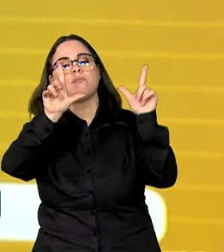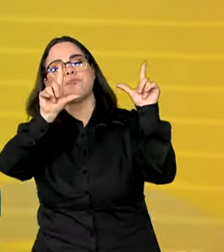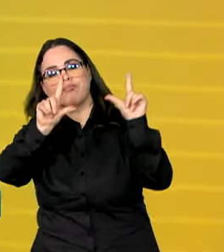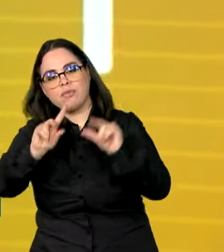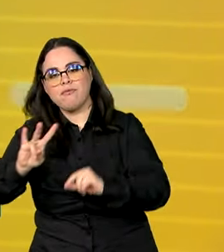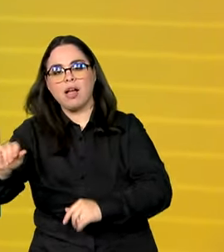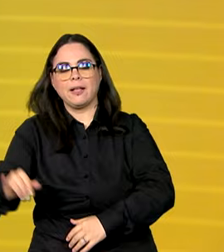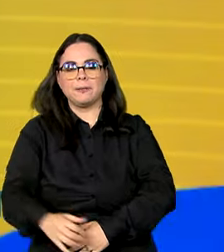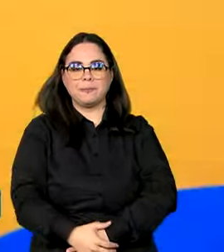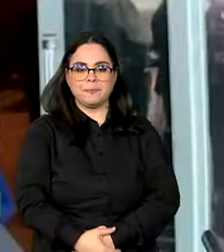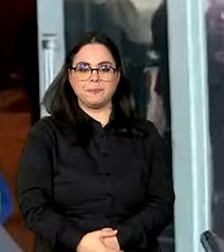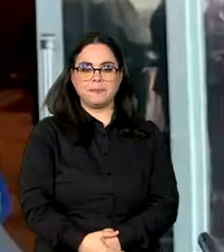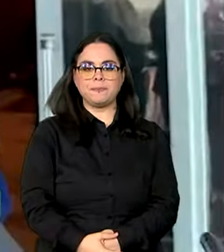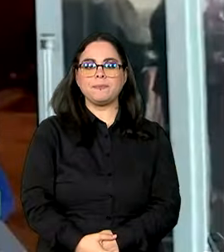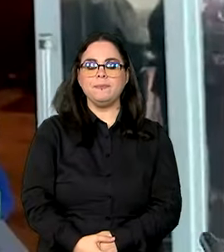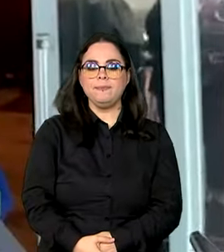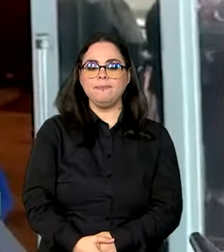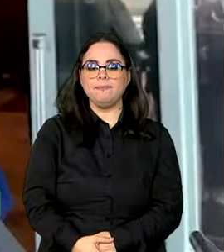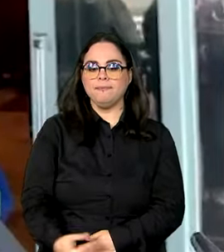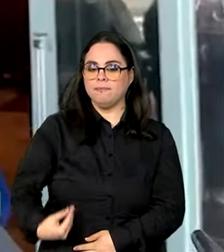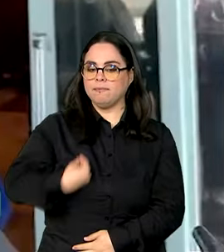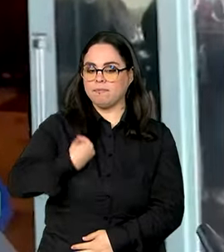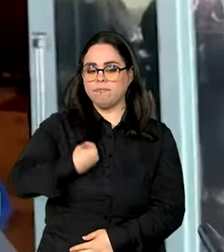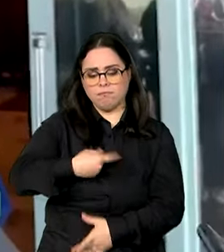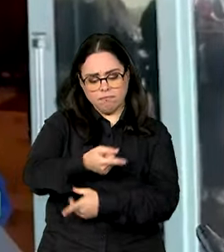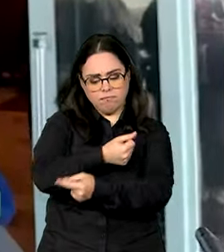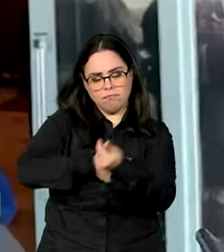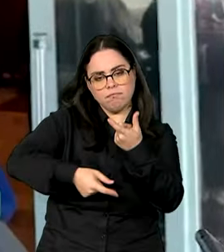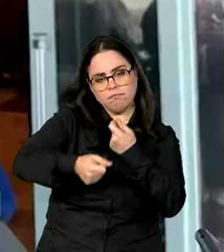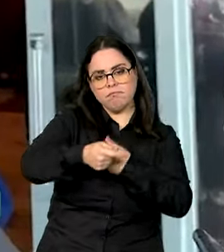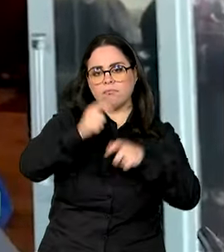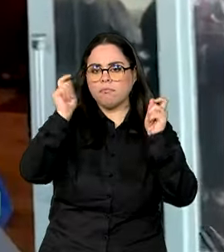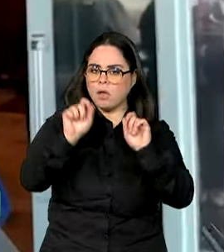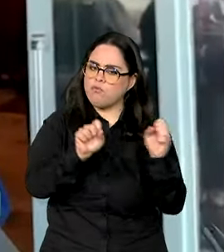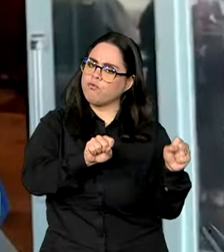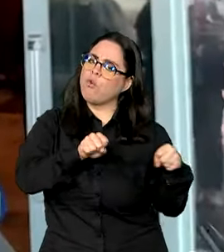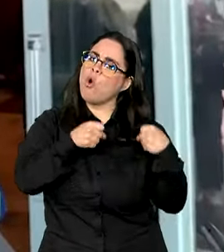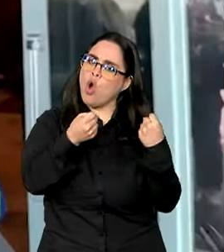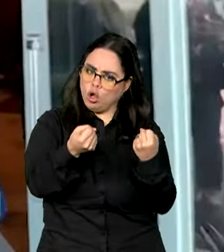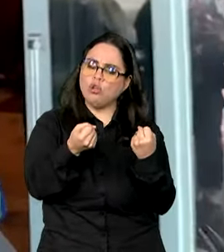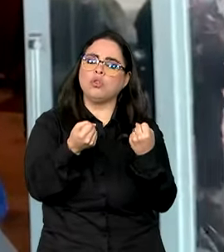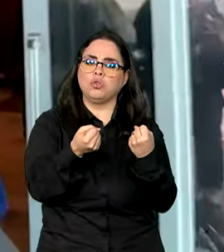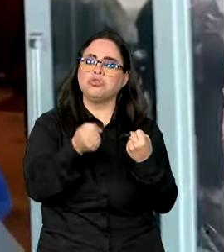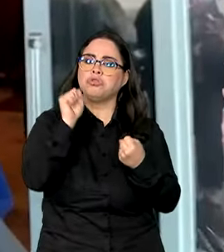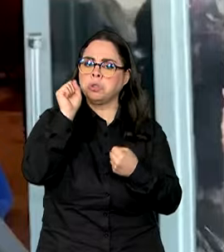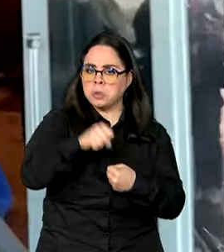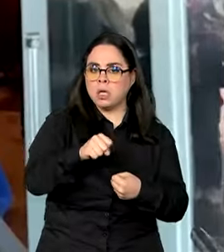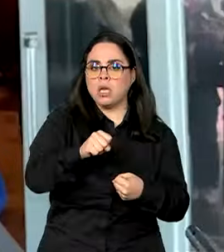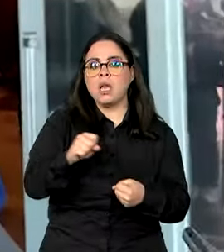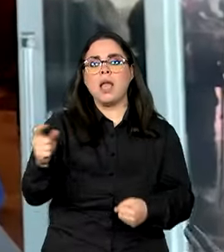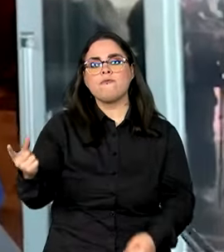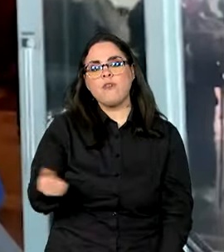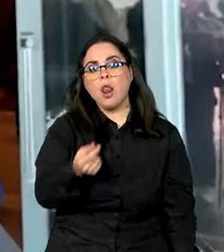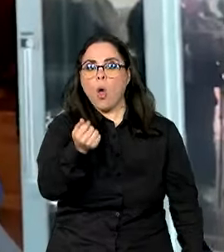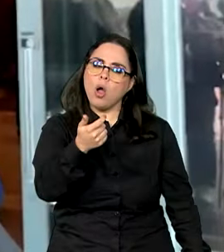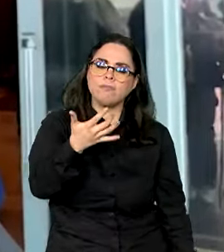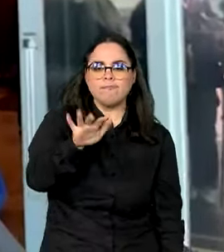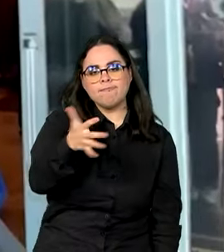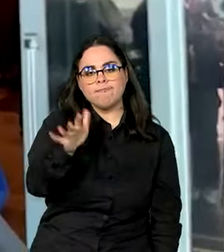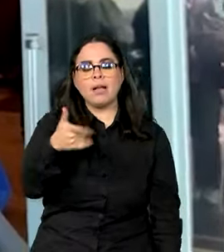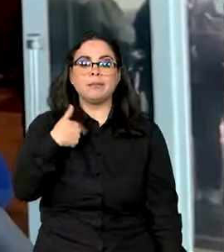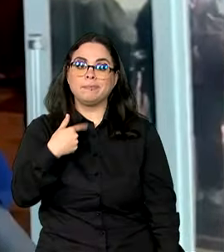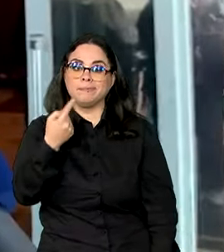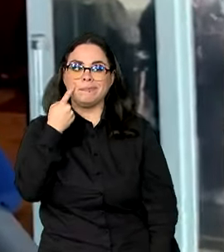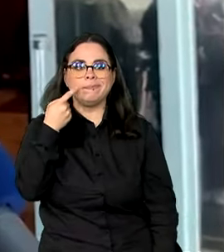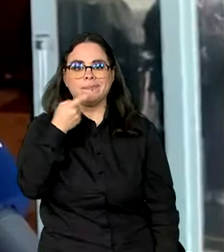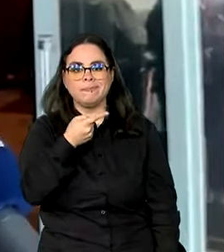próximos meses. A economia está rodando bem, está forte, os preços estão controlados. A gente